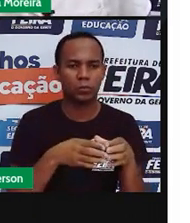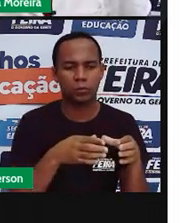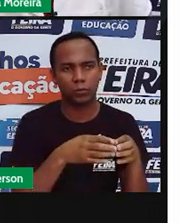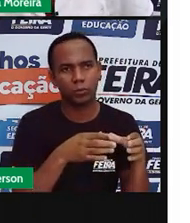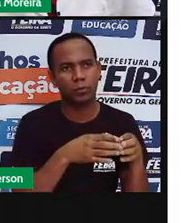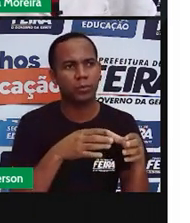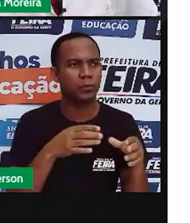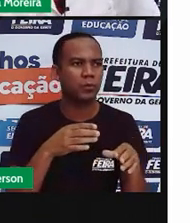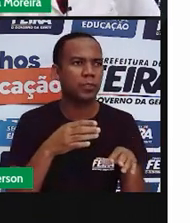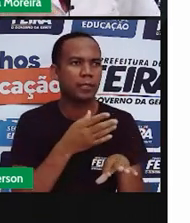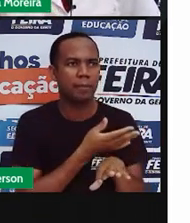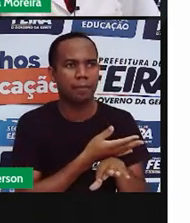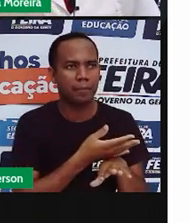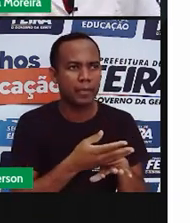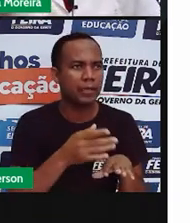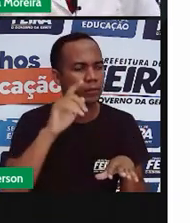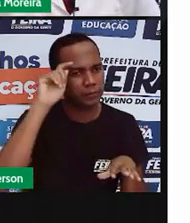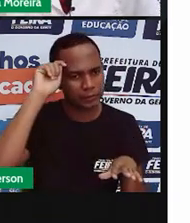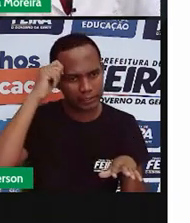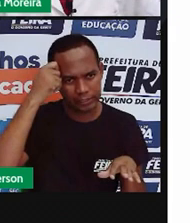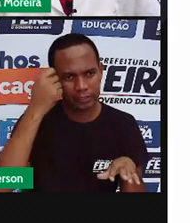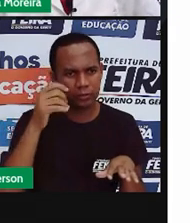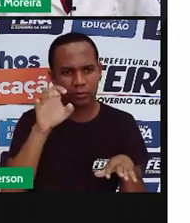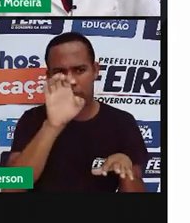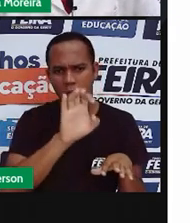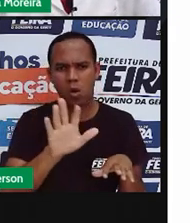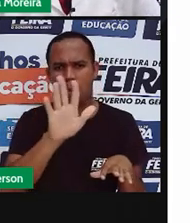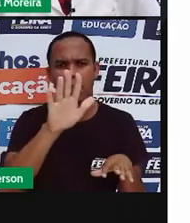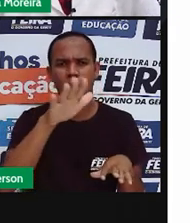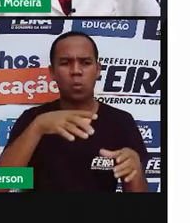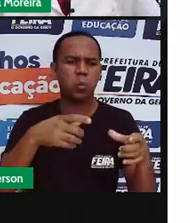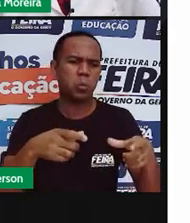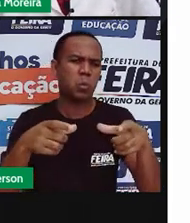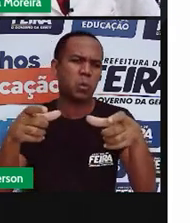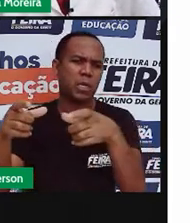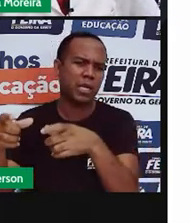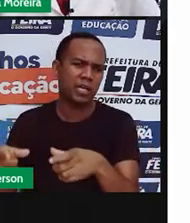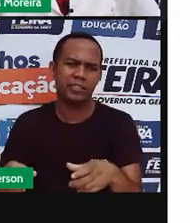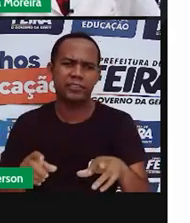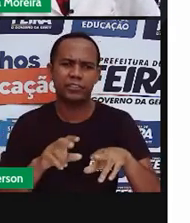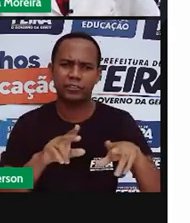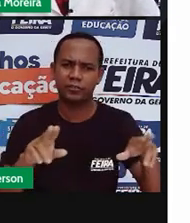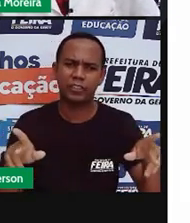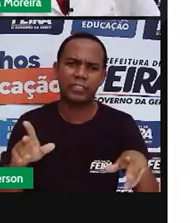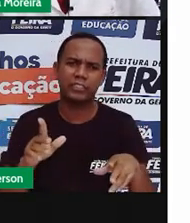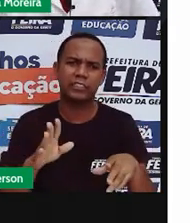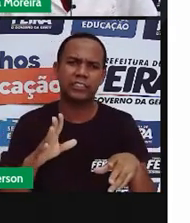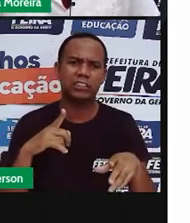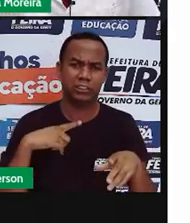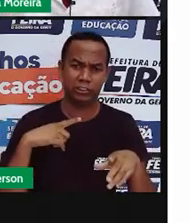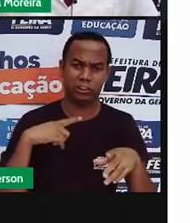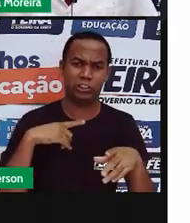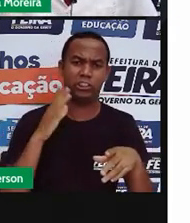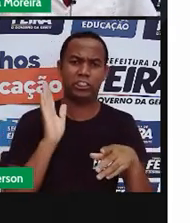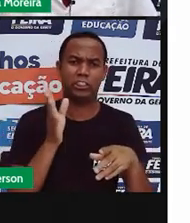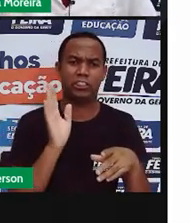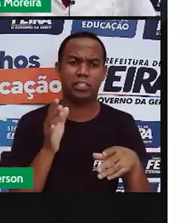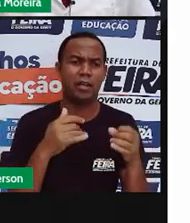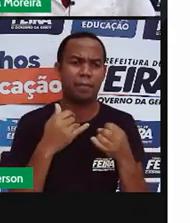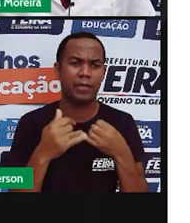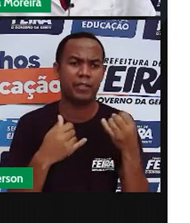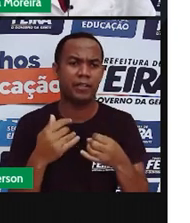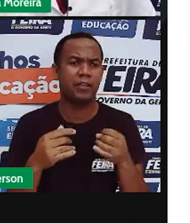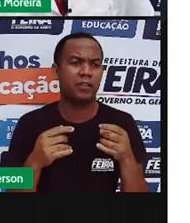os indígenas, os europeus e os africanos, como até mesmo do longínquo oriente. Ou seja, Japão,